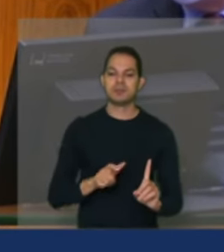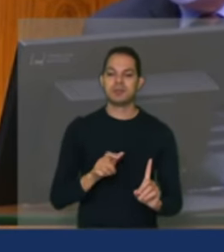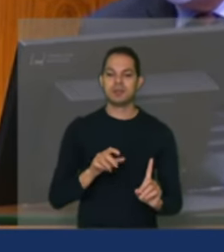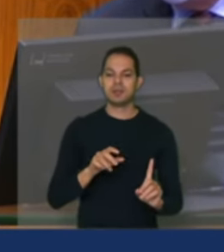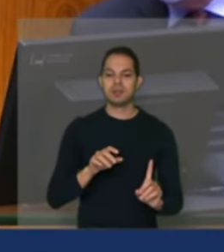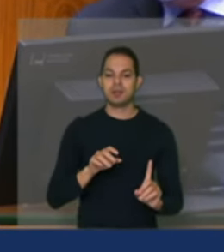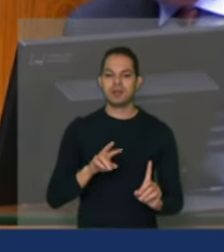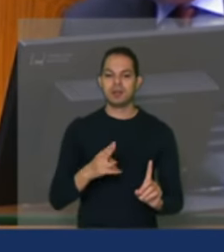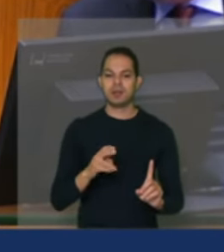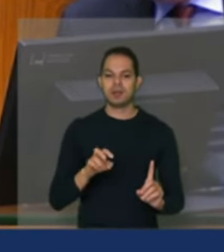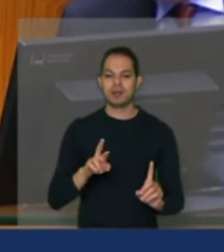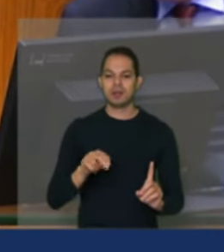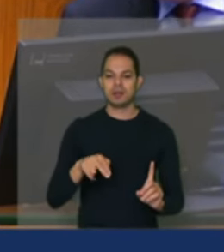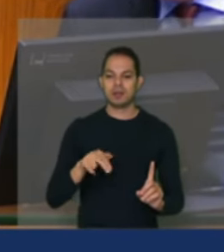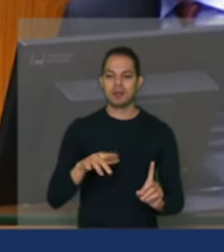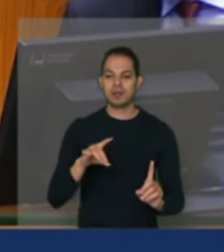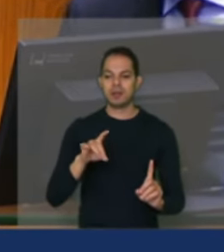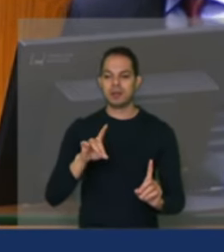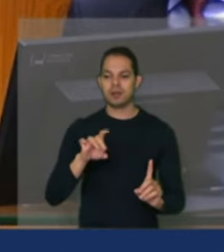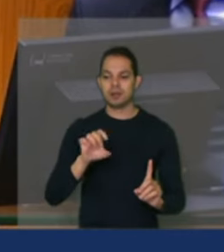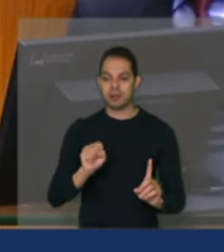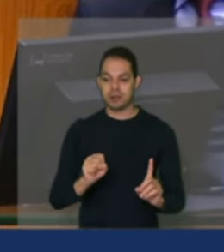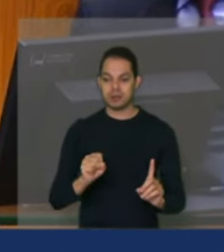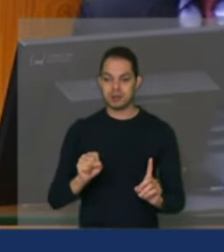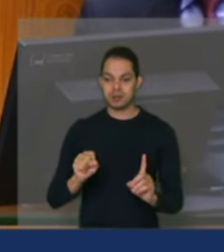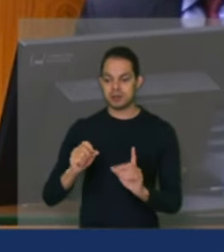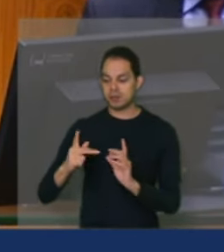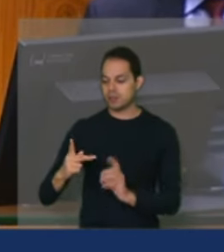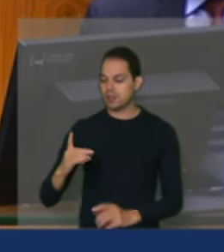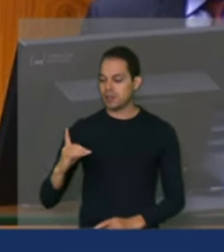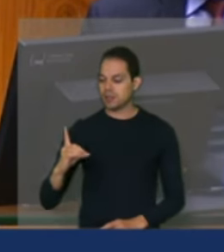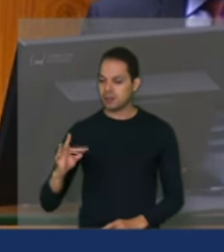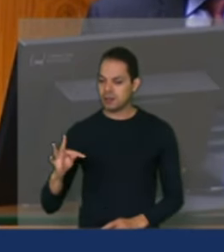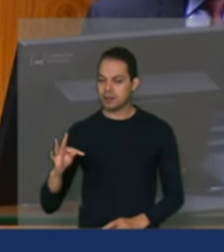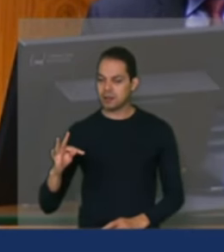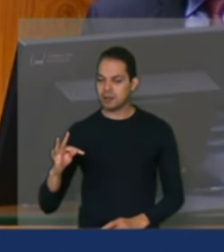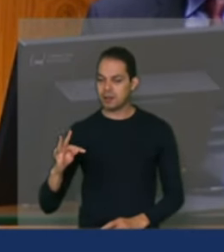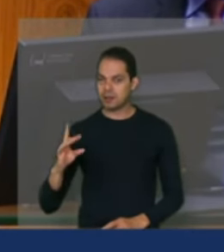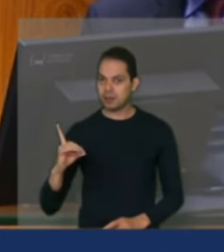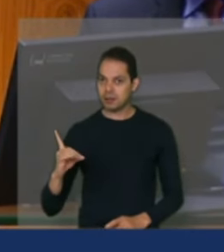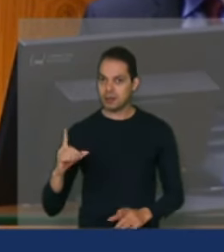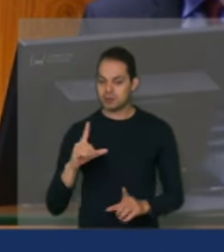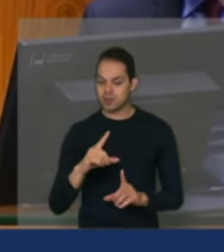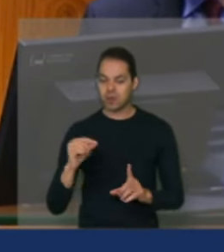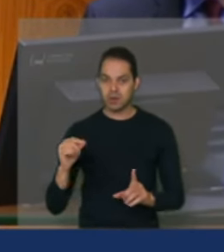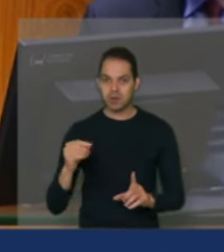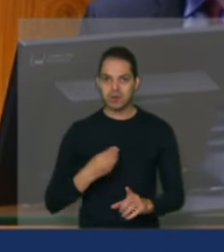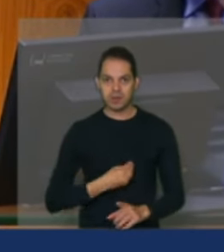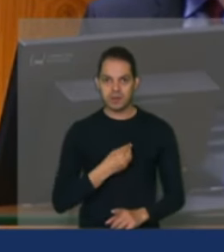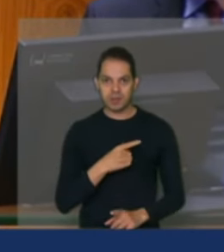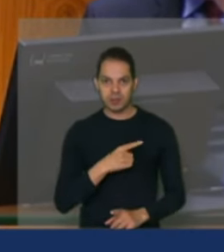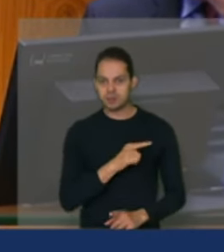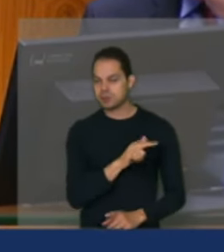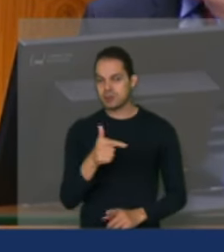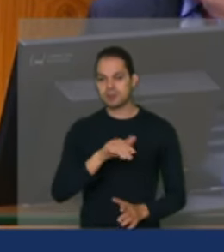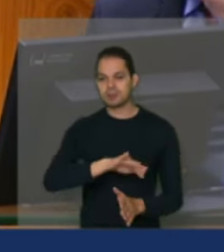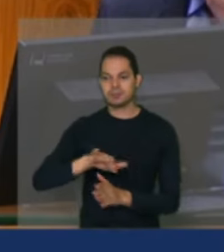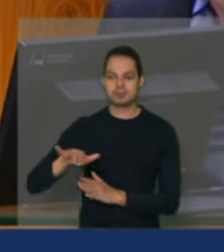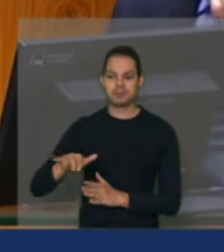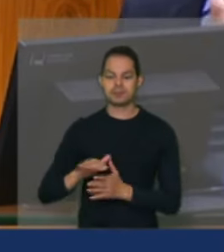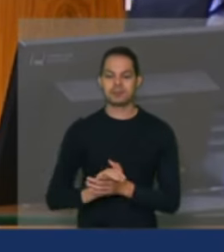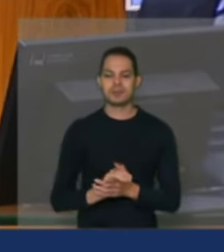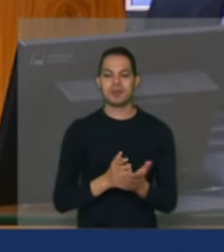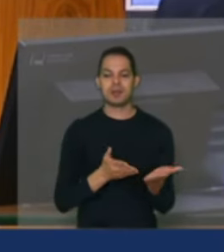Hermandes Raiol da Silva, indicado pelo PTB. Se encontra na sala? Não. Convido a